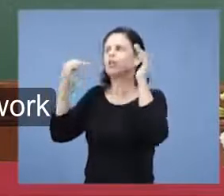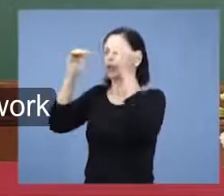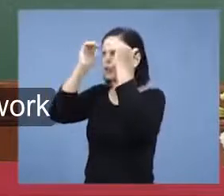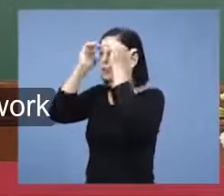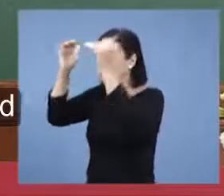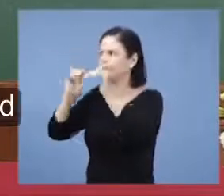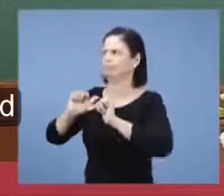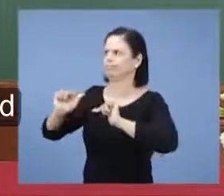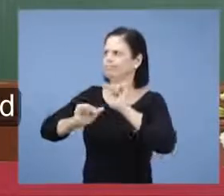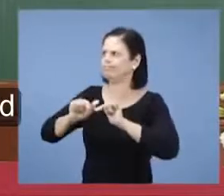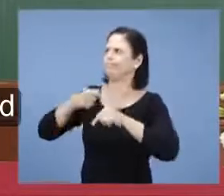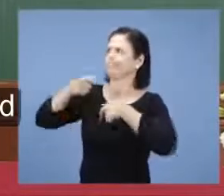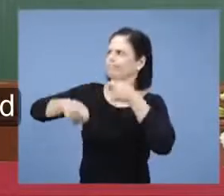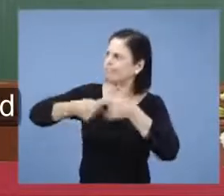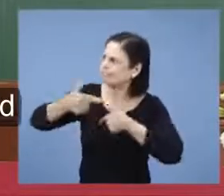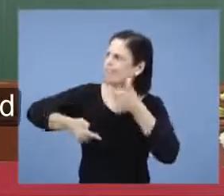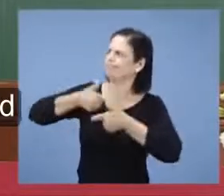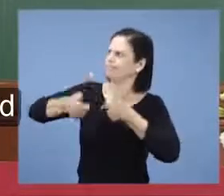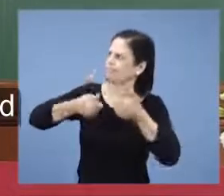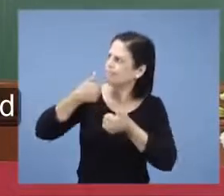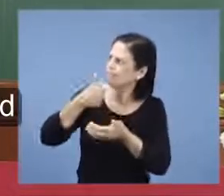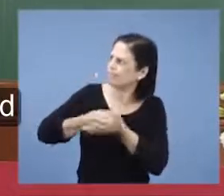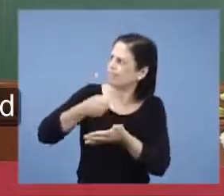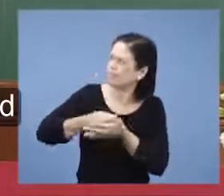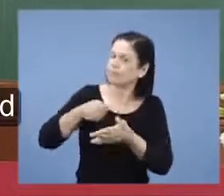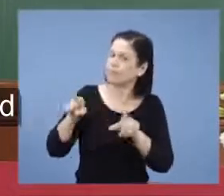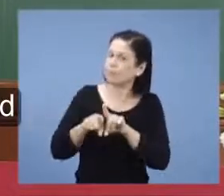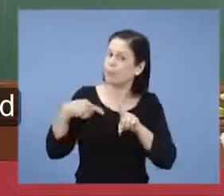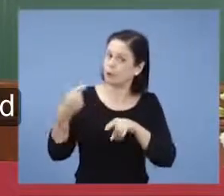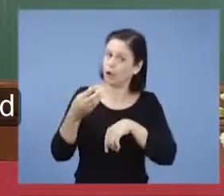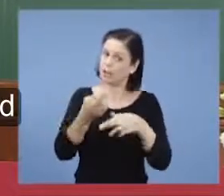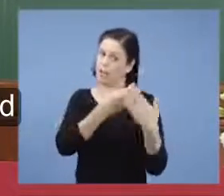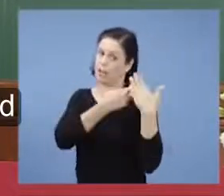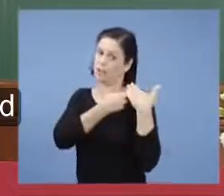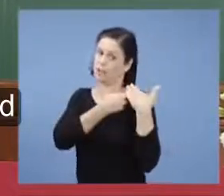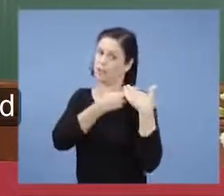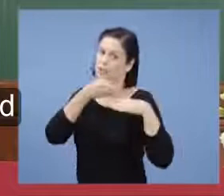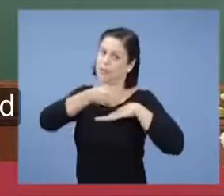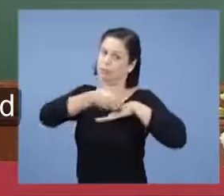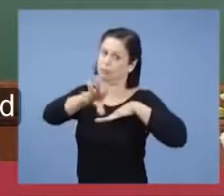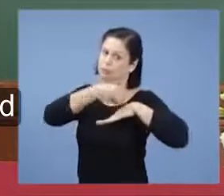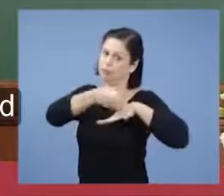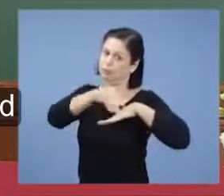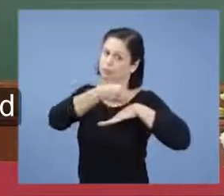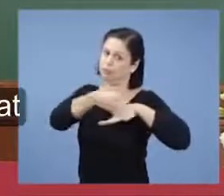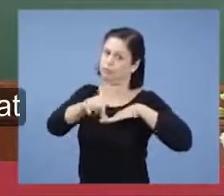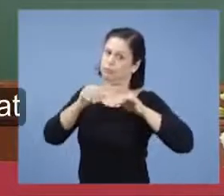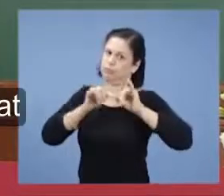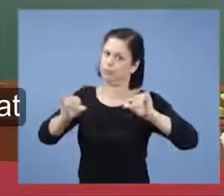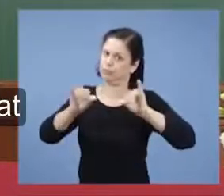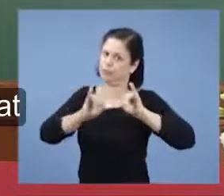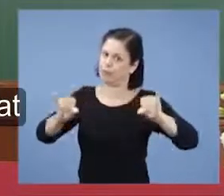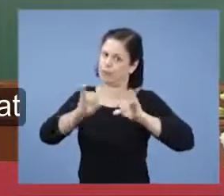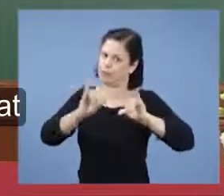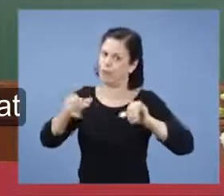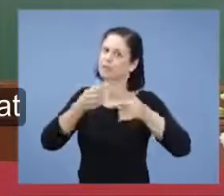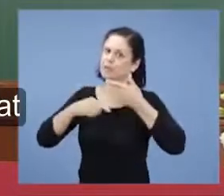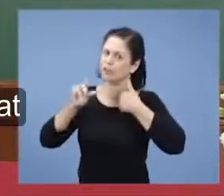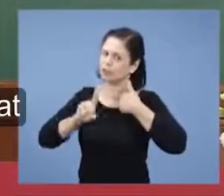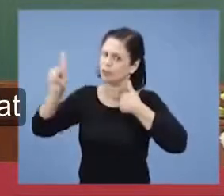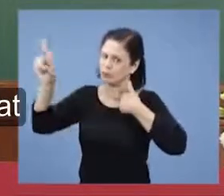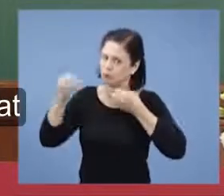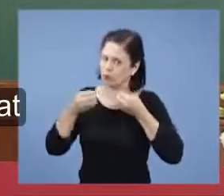a trabalhar, a lutar, a informar, a respeito do propósito de Deus para essa hora.